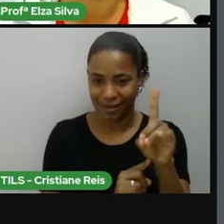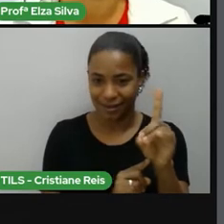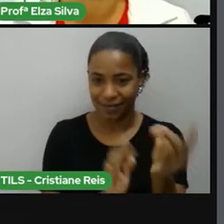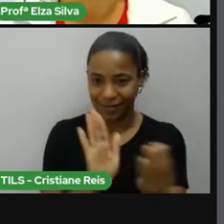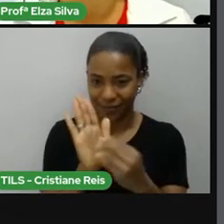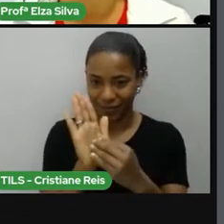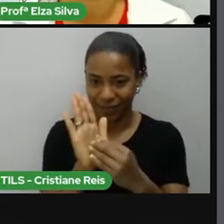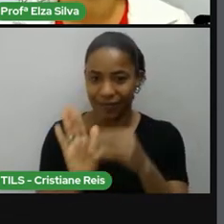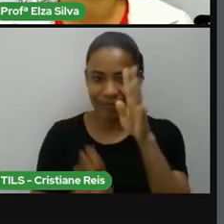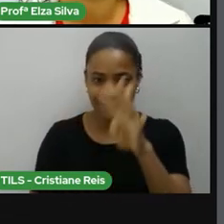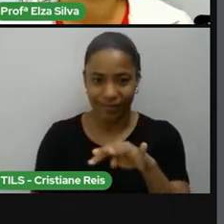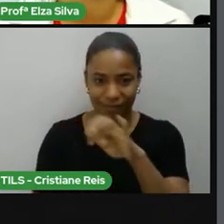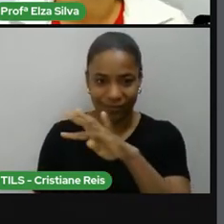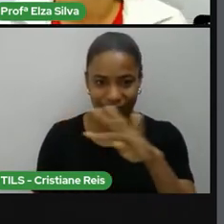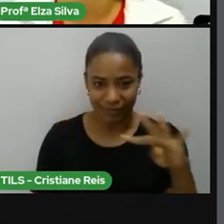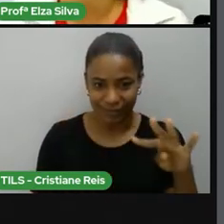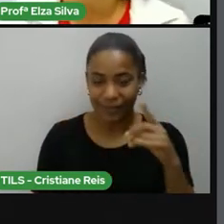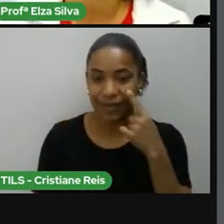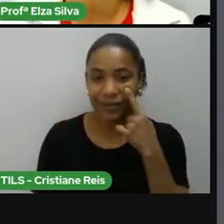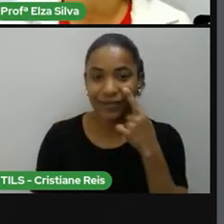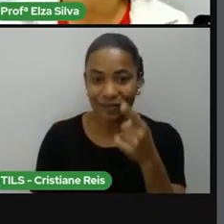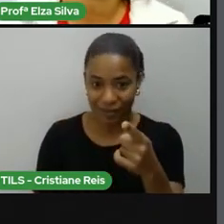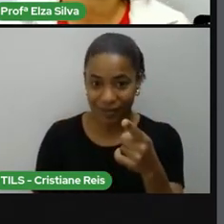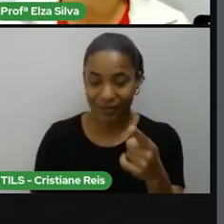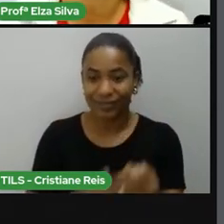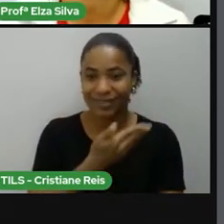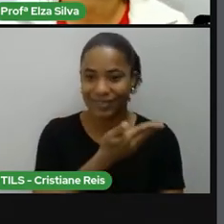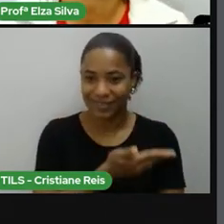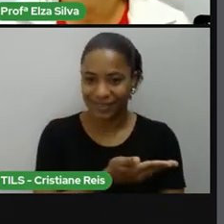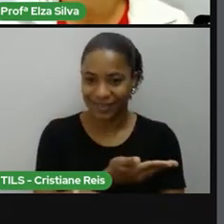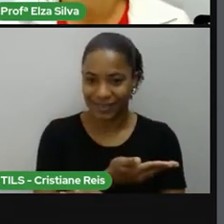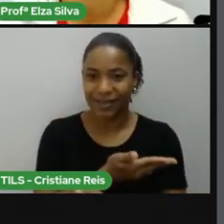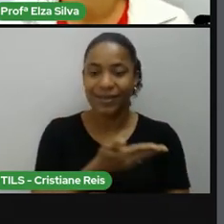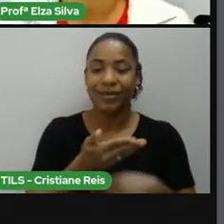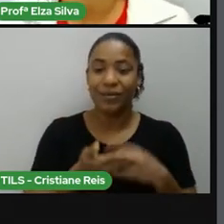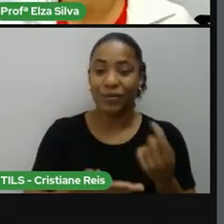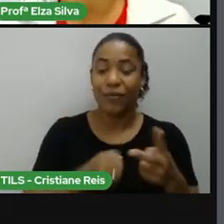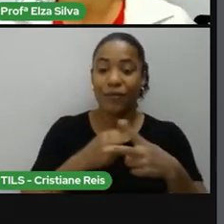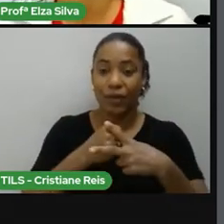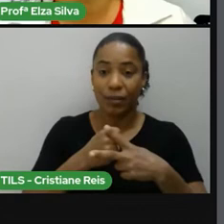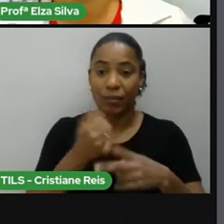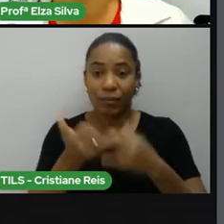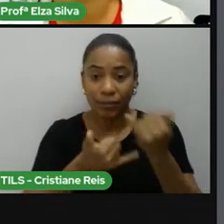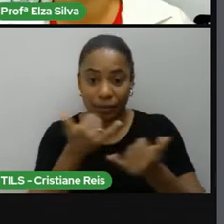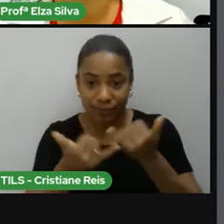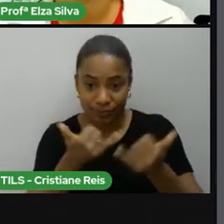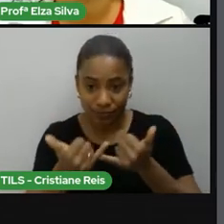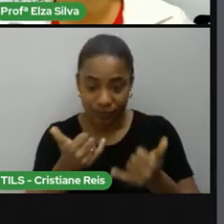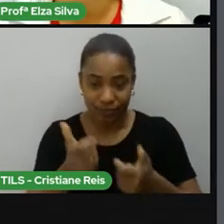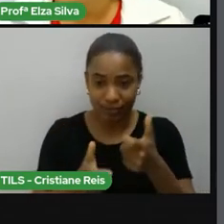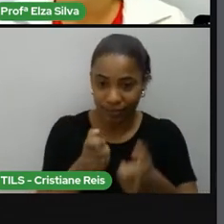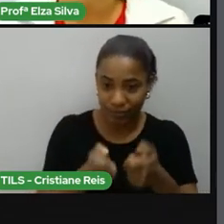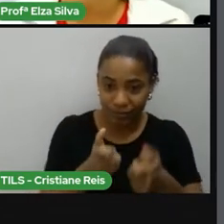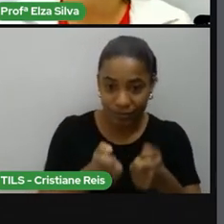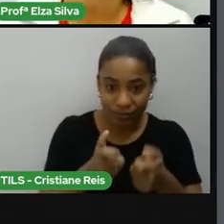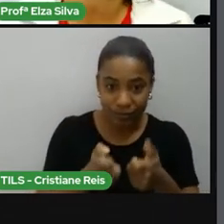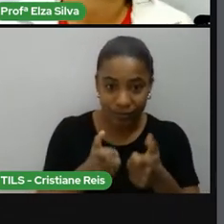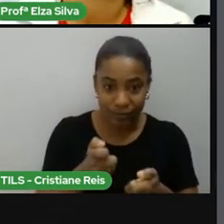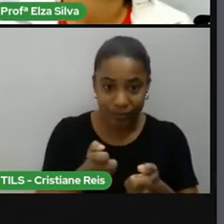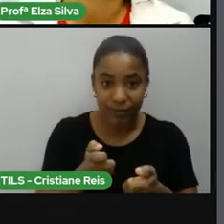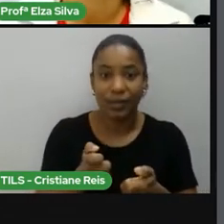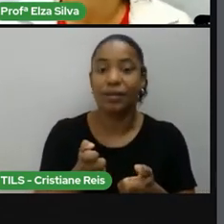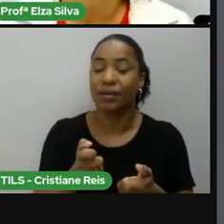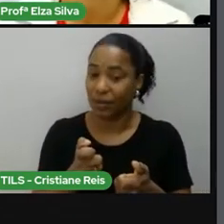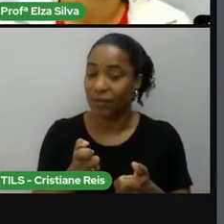tabela. To play, que é o verbo jogar, tocar, brincar. Para fazer o passado deste verbo, eu acrescento I